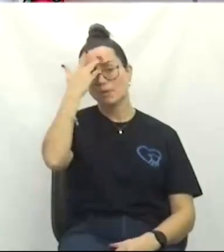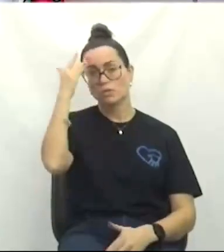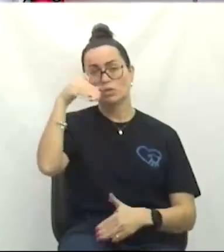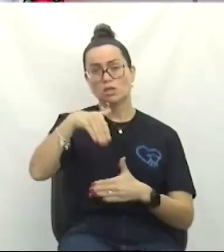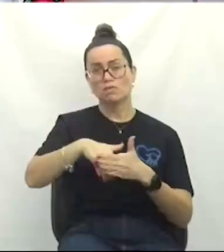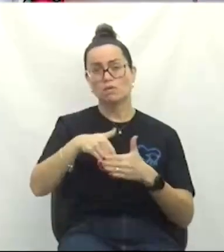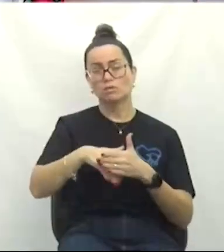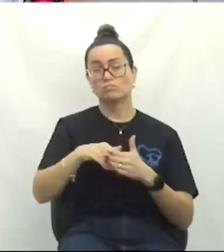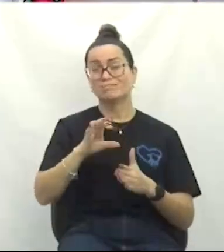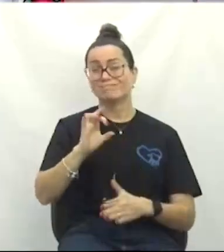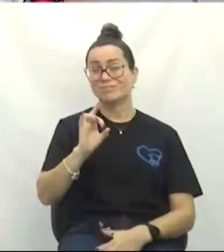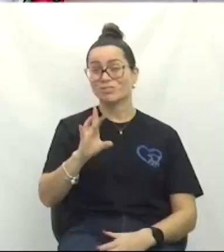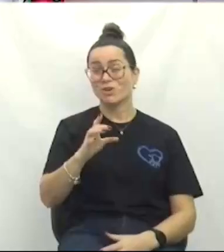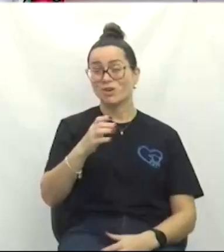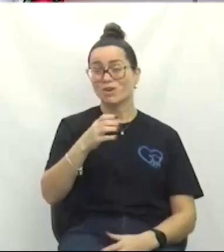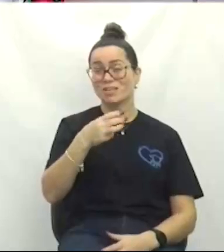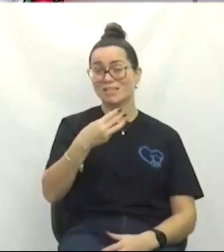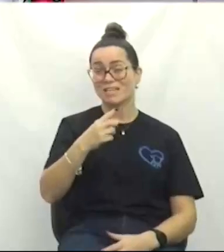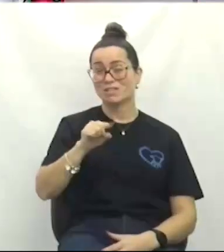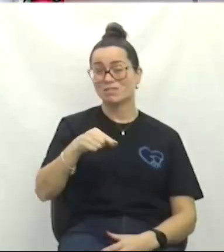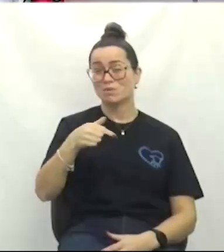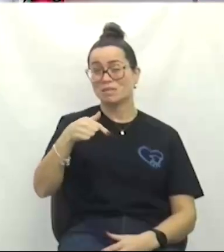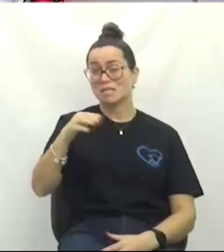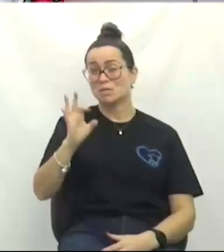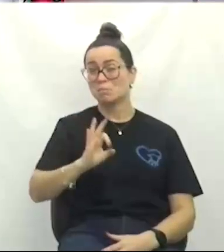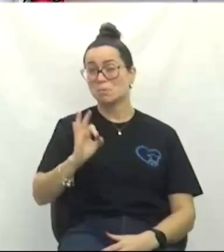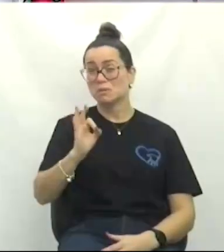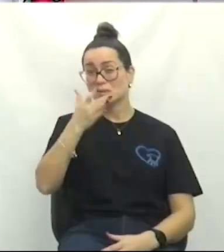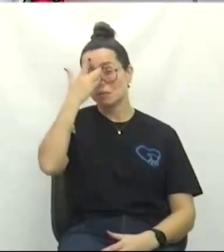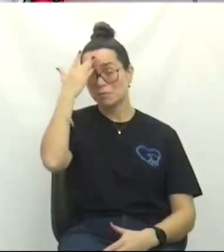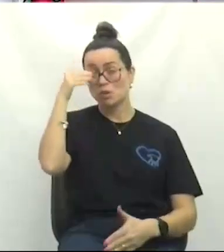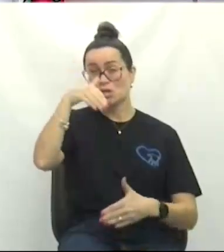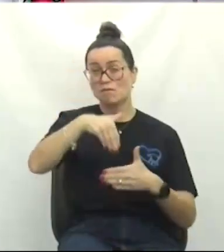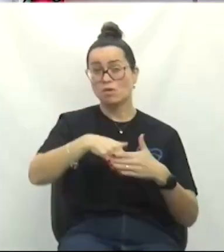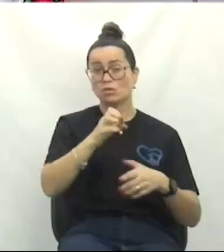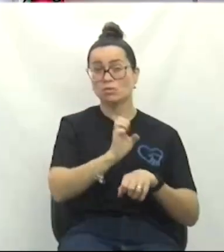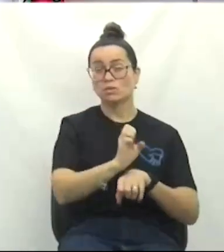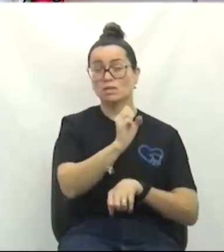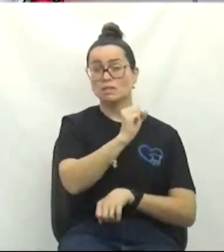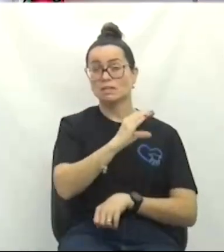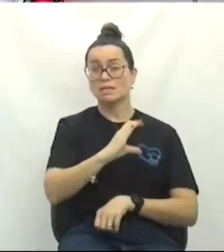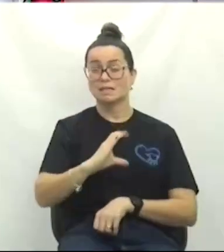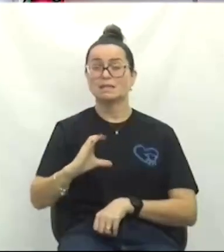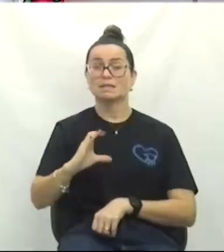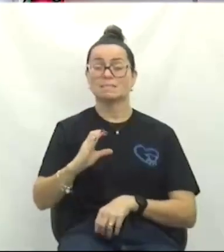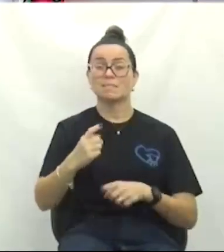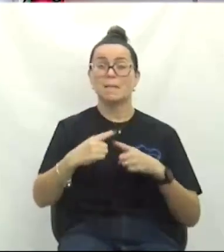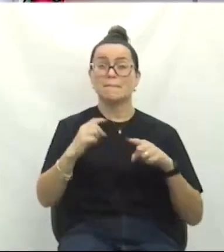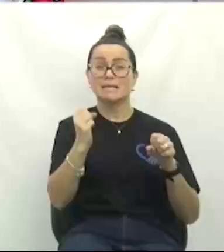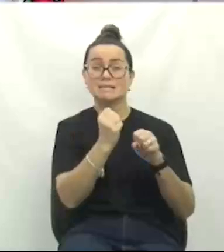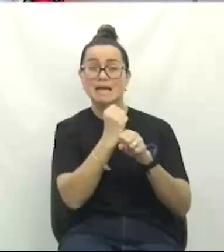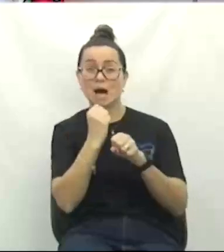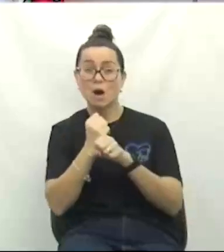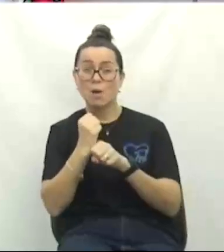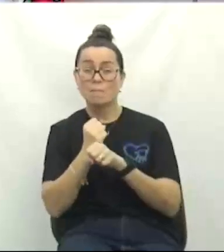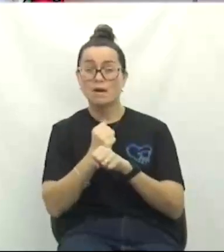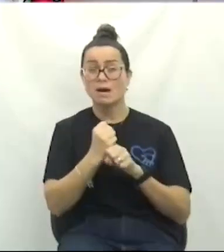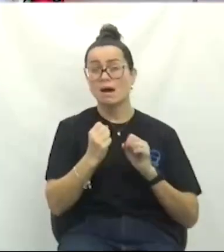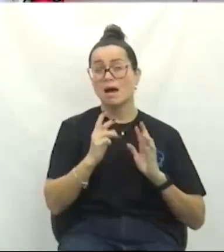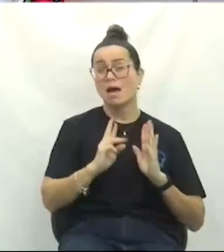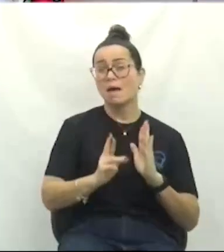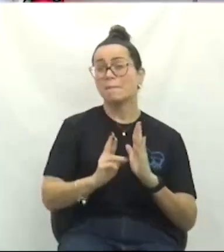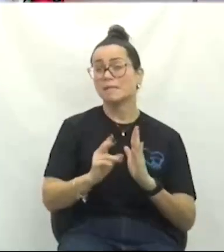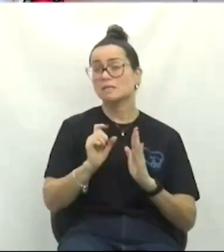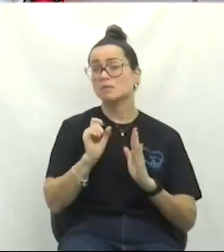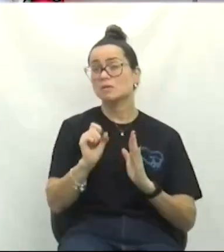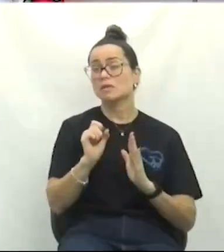dos eleitores de Santa Catarina. Enquanto a obra representa 12,1% de todo o orçamento do Estrada